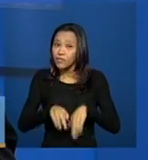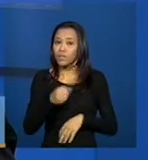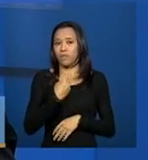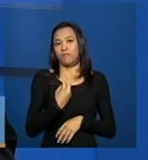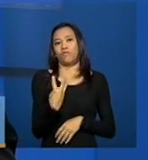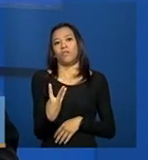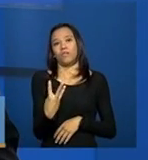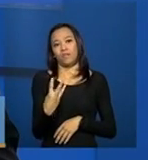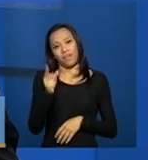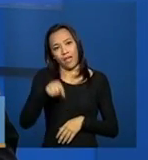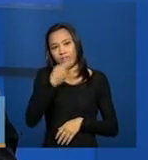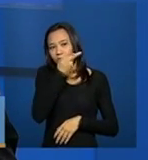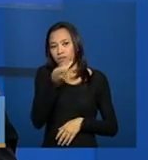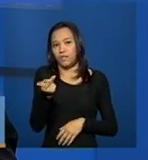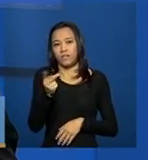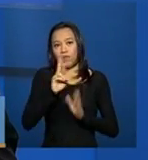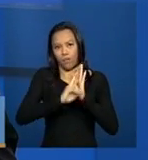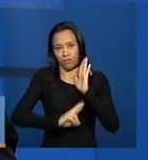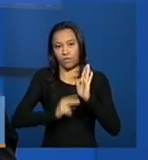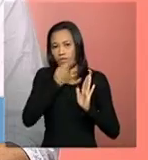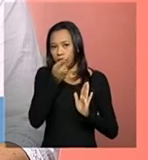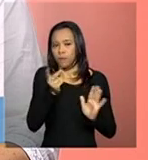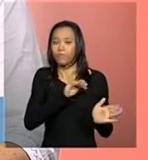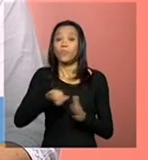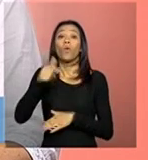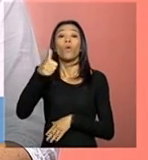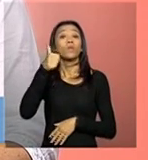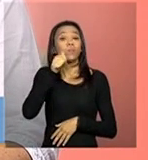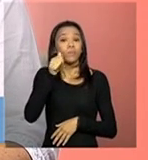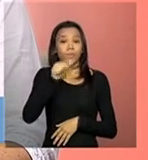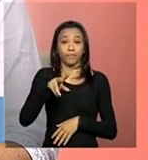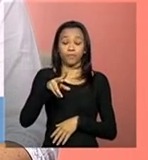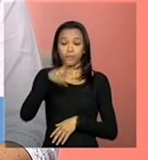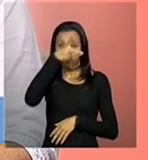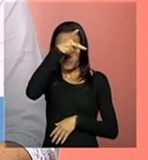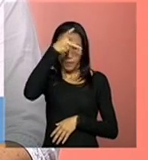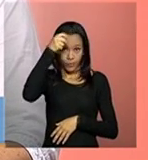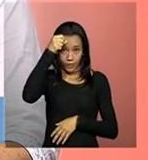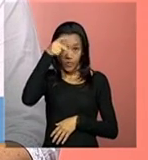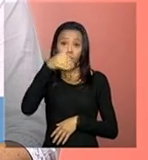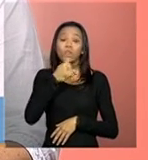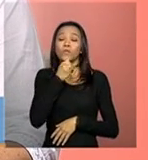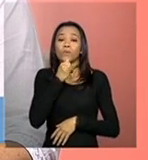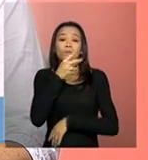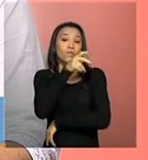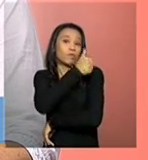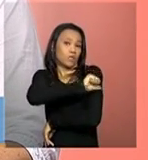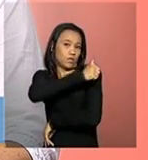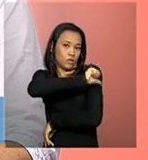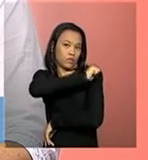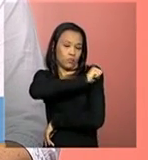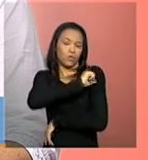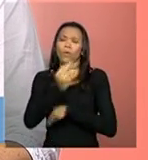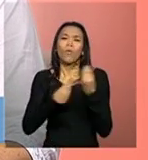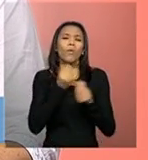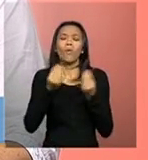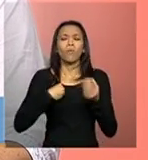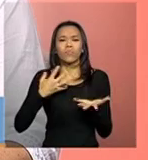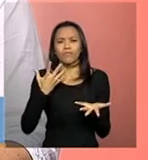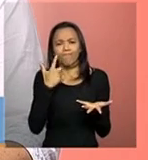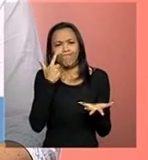parecer de visita. Aqui, sua digestora do Rio de Janeiro pergunta como registrar as informações da visita técnica.